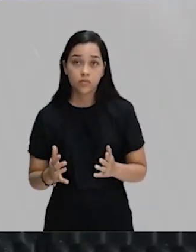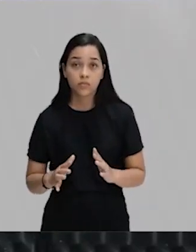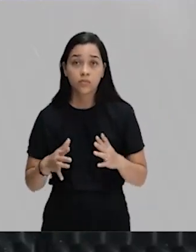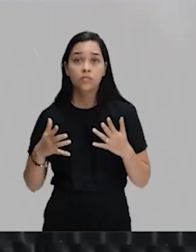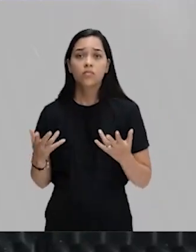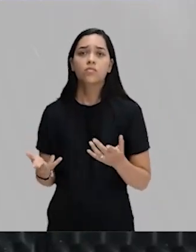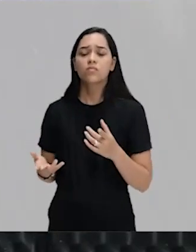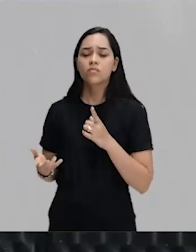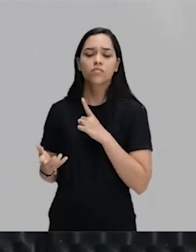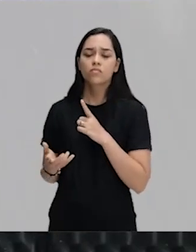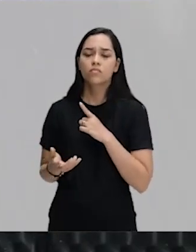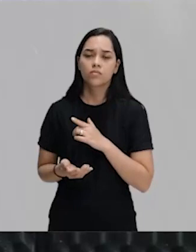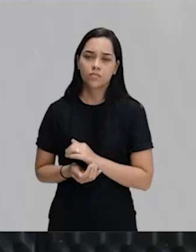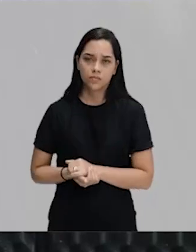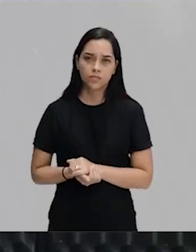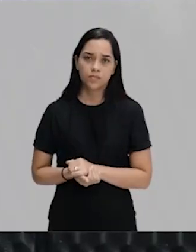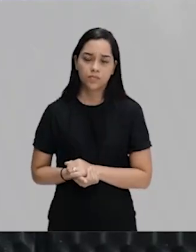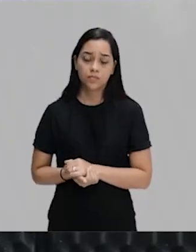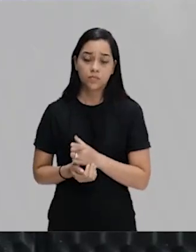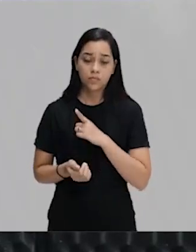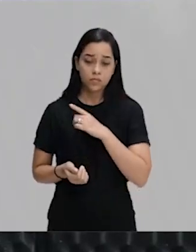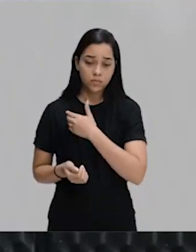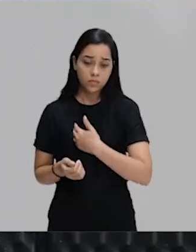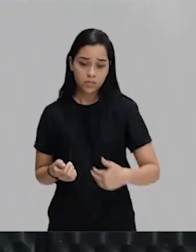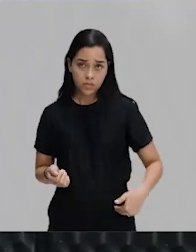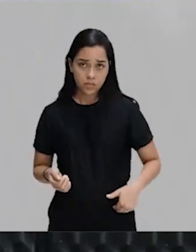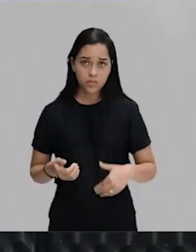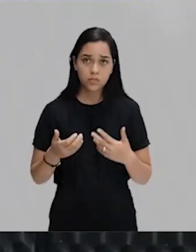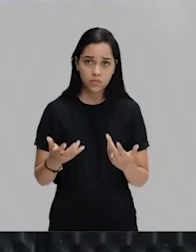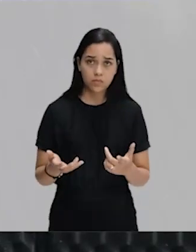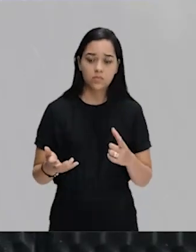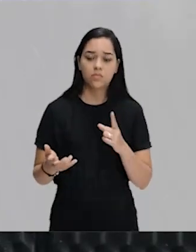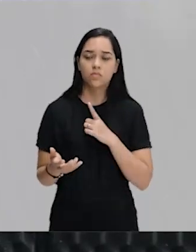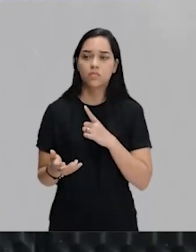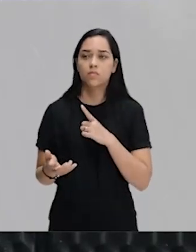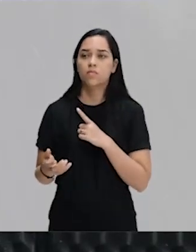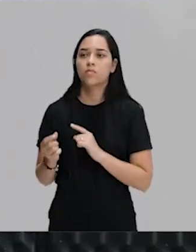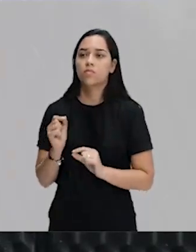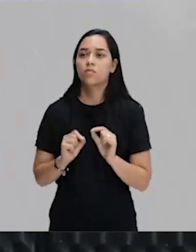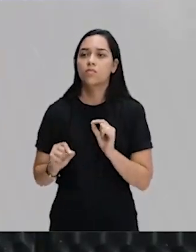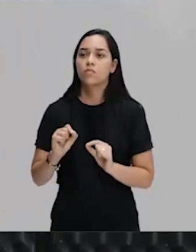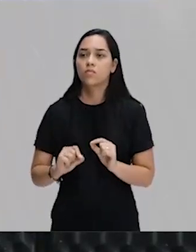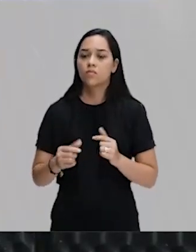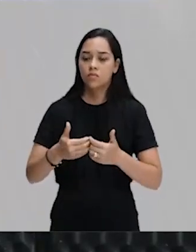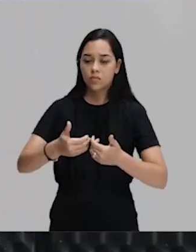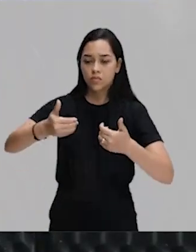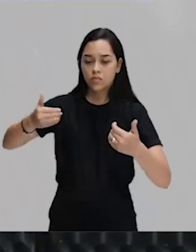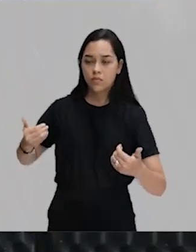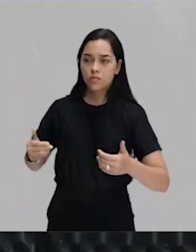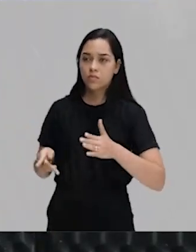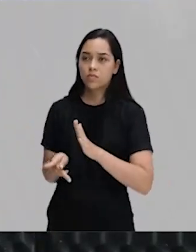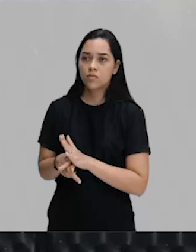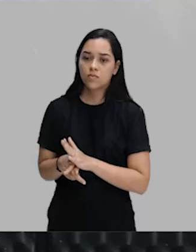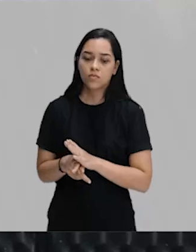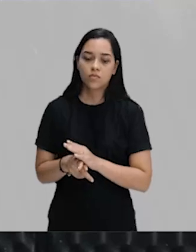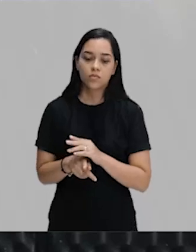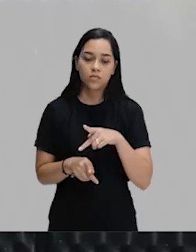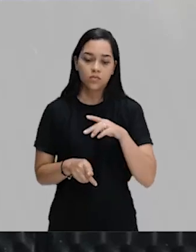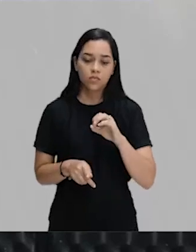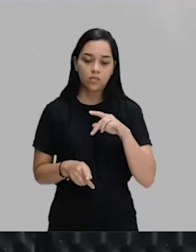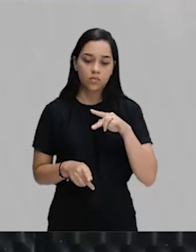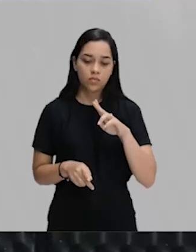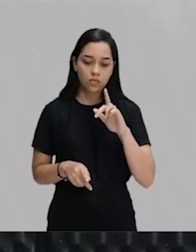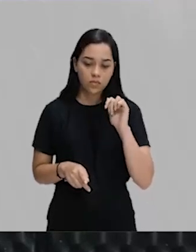espírito republicano é esse? Uma república que, na verdade, ela está excluindo os setores populares